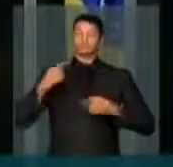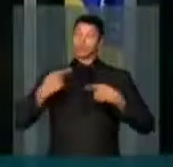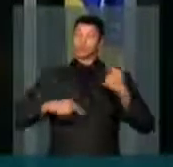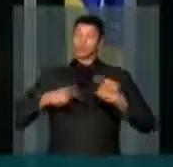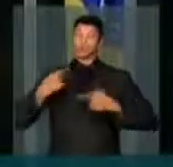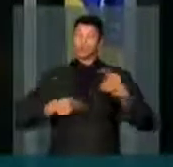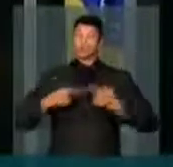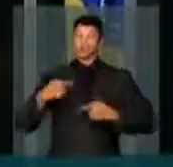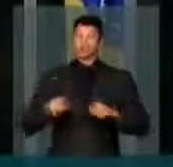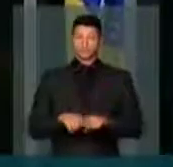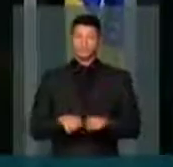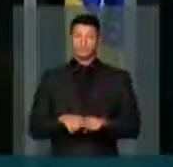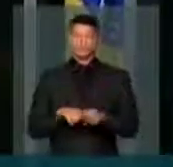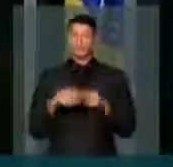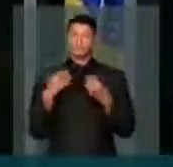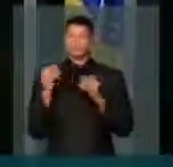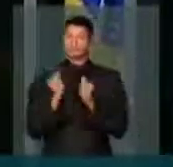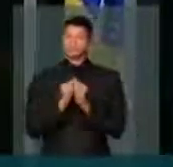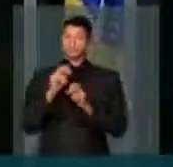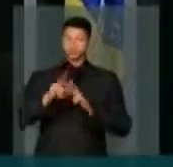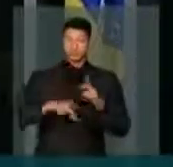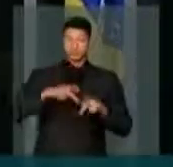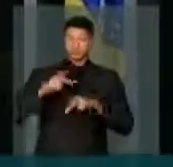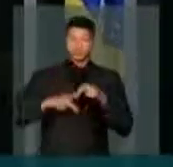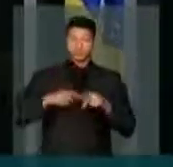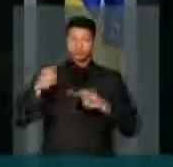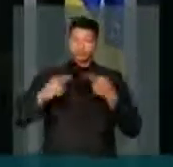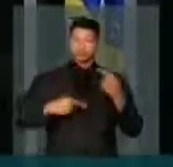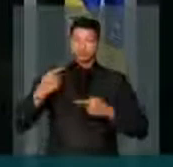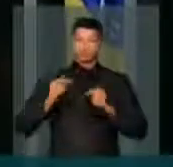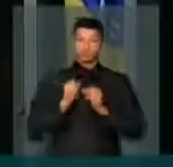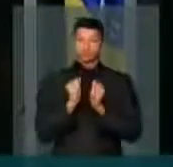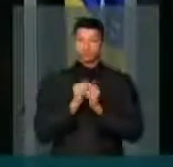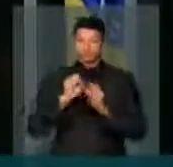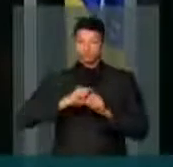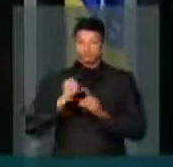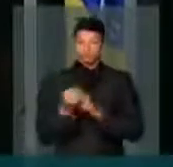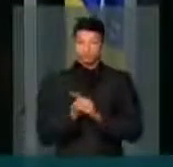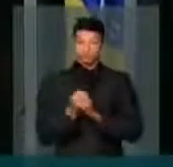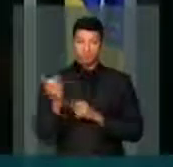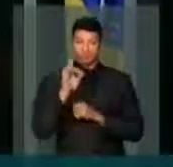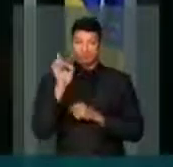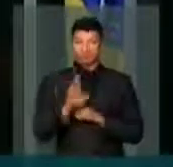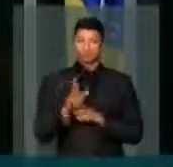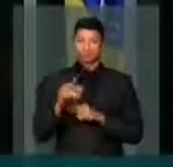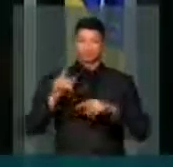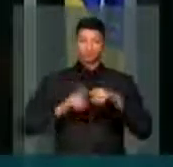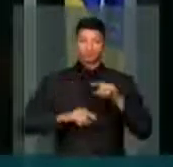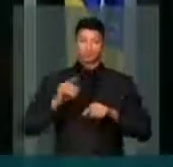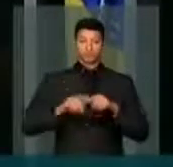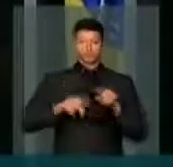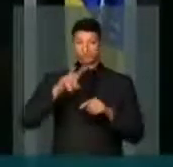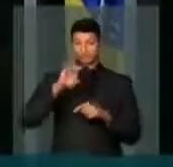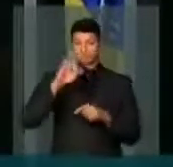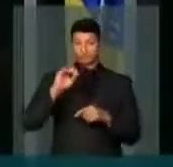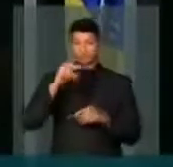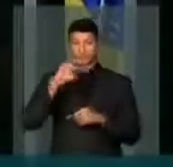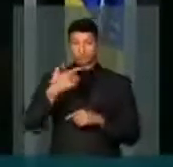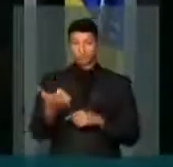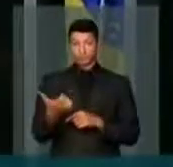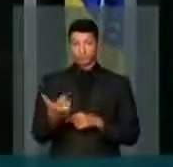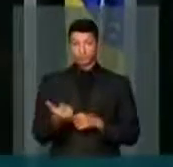discutiu com a população, que discutiu com a sociedade, não só a matéria do veto 26,